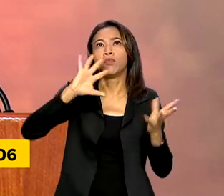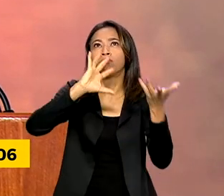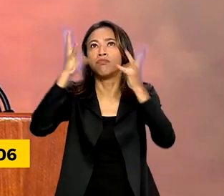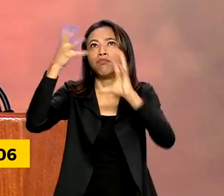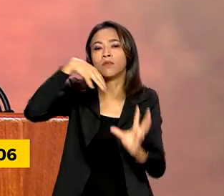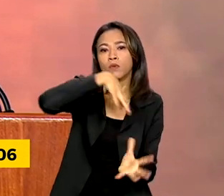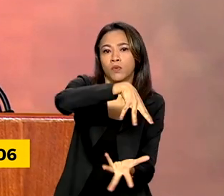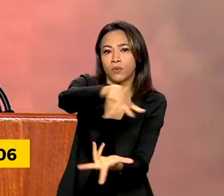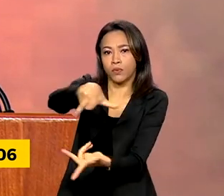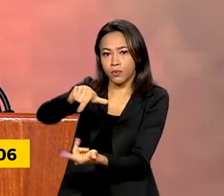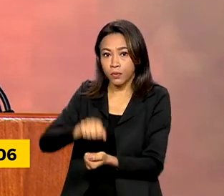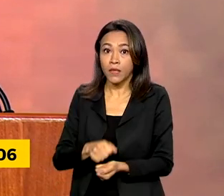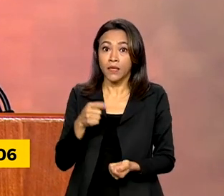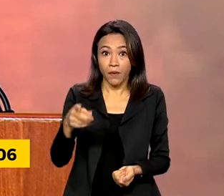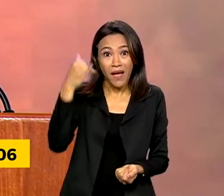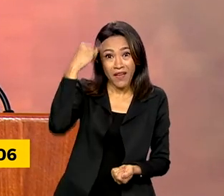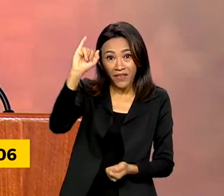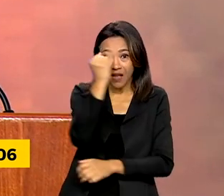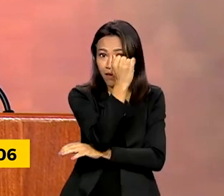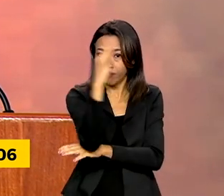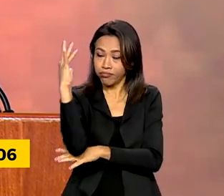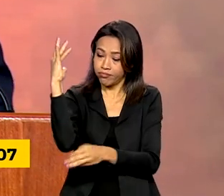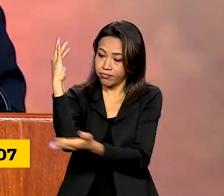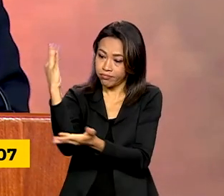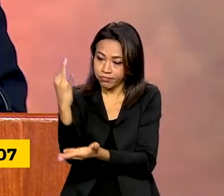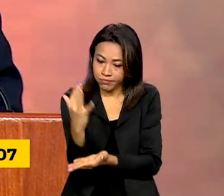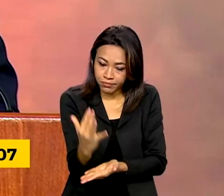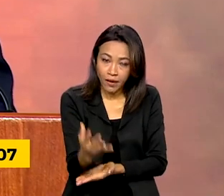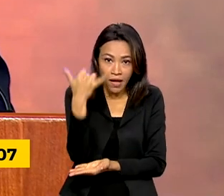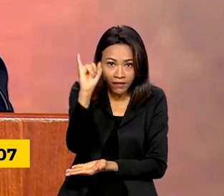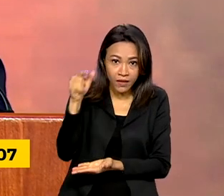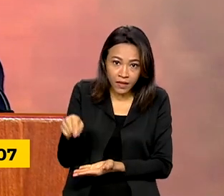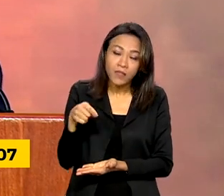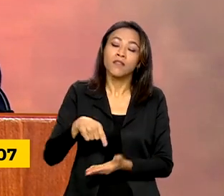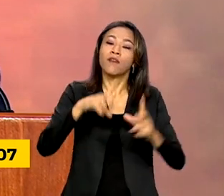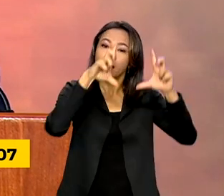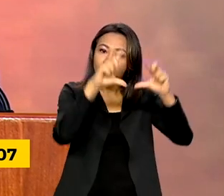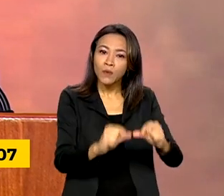o desmatamento da Amazônia é também ajudar a reduzir o aquecimento global. grande responsável pelo do responsável pelo equilíbrio